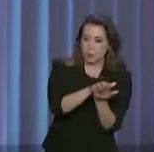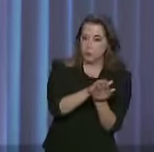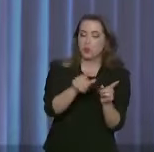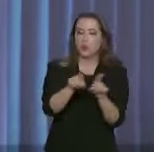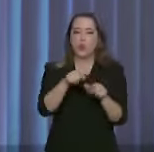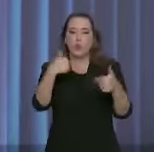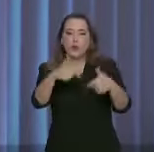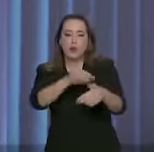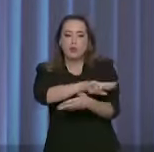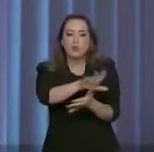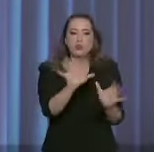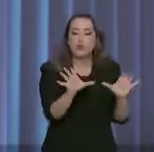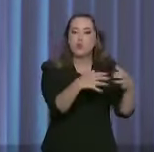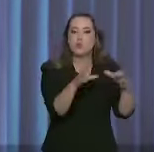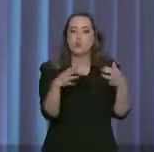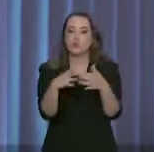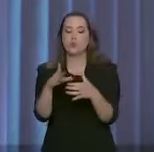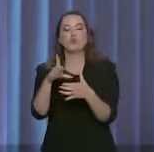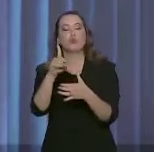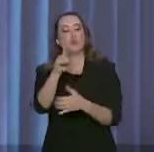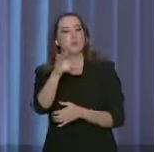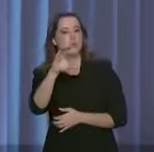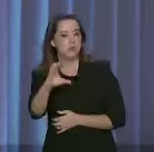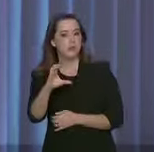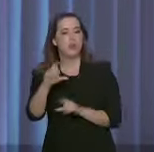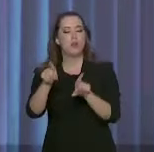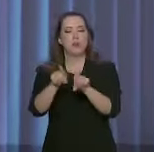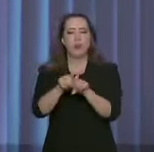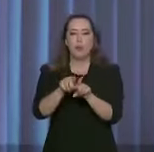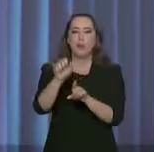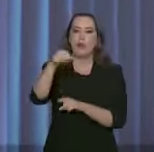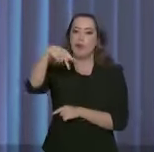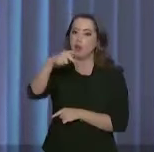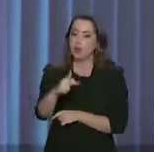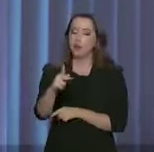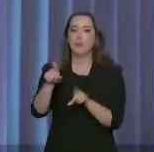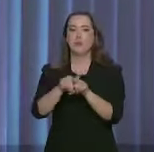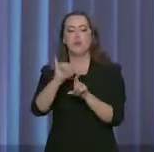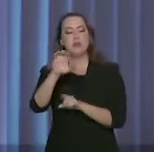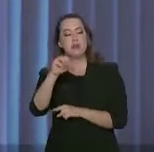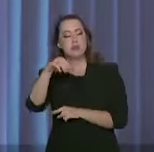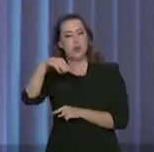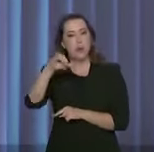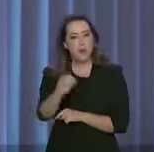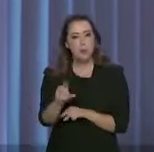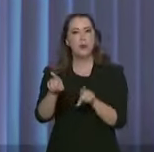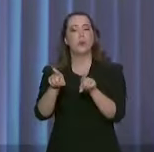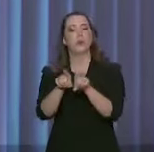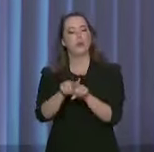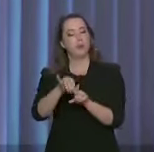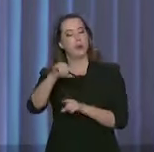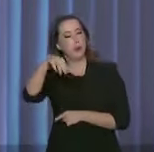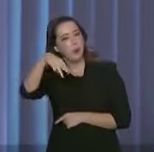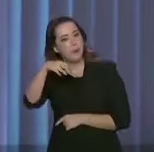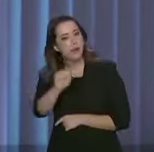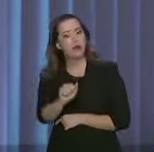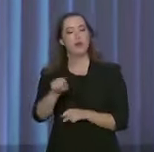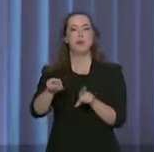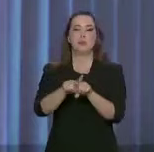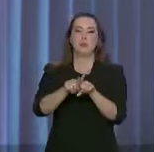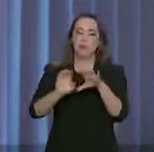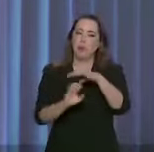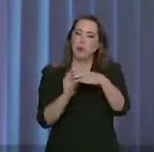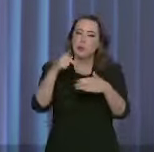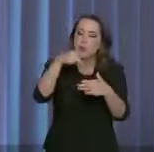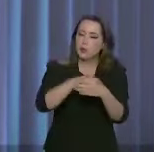participam diversos órgãos, como Defesa Civil, Agência Nacional de Águas, ICMBio, IBAMA, Agência Nacional do Petróleo, Petrobras,